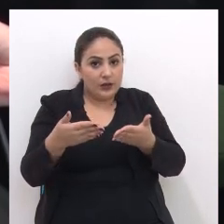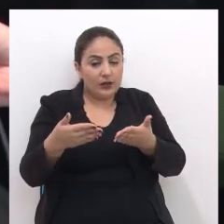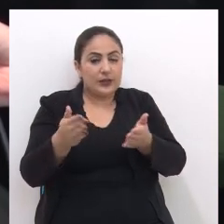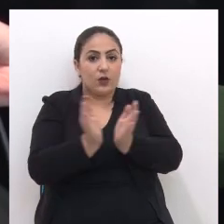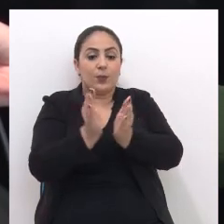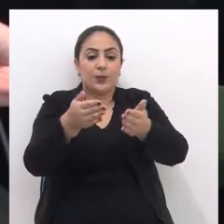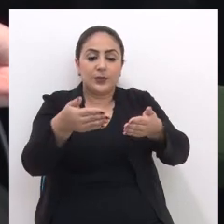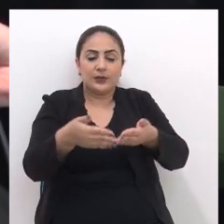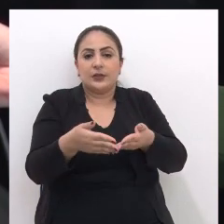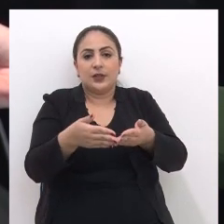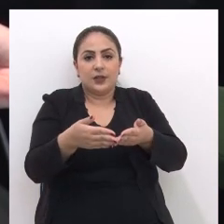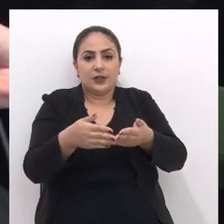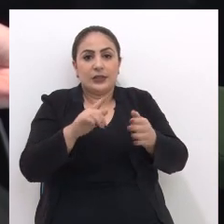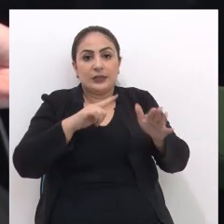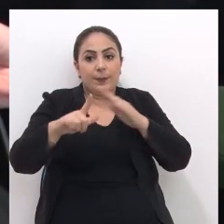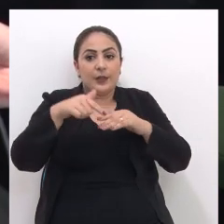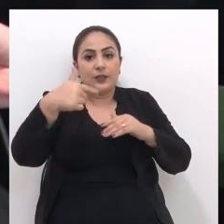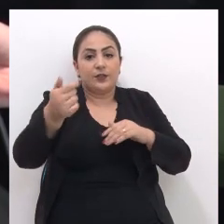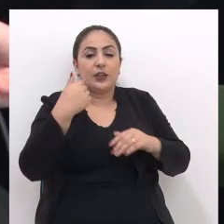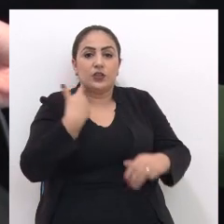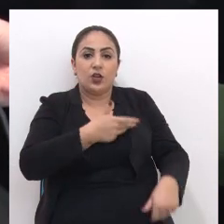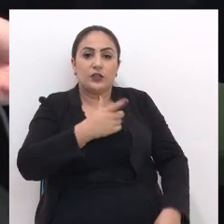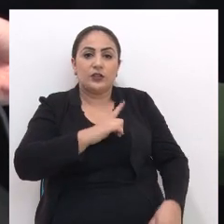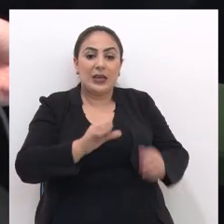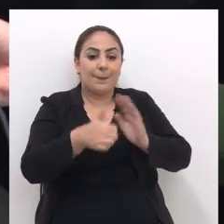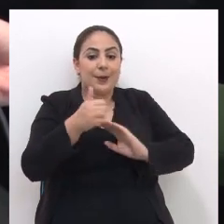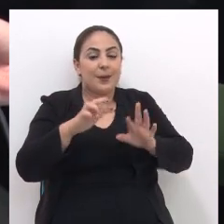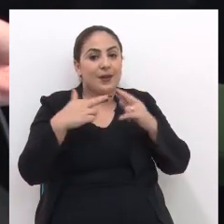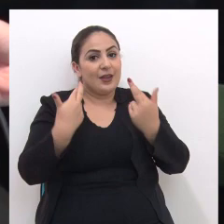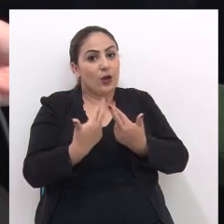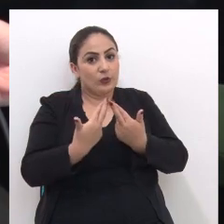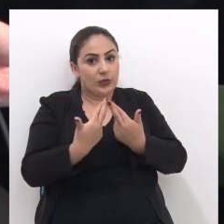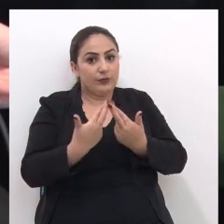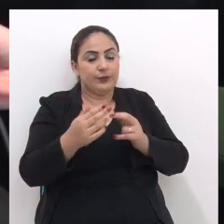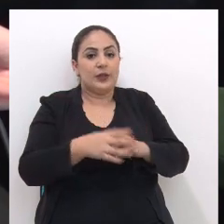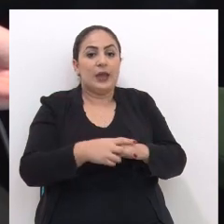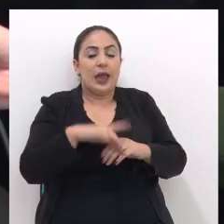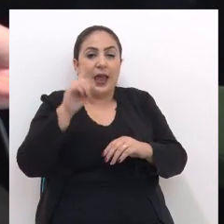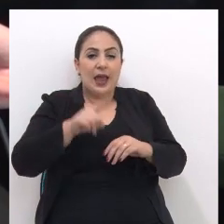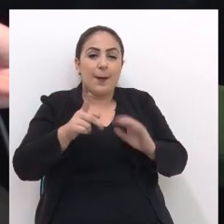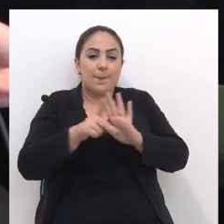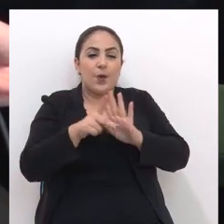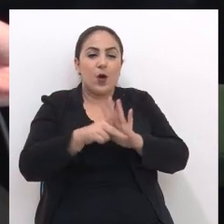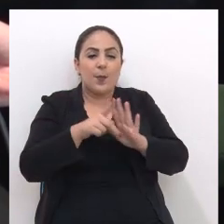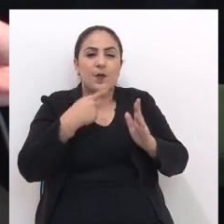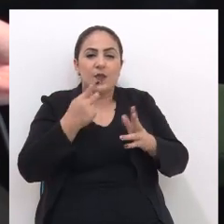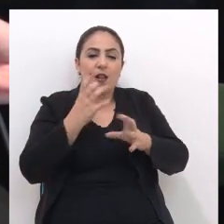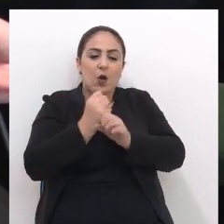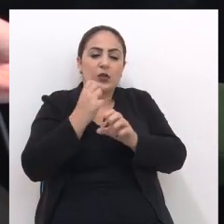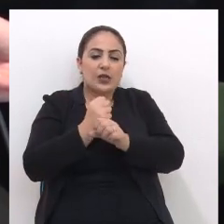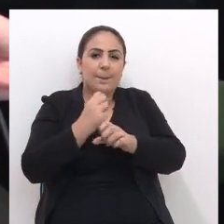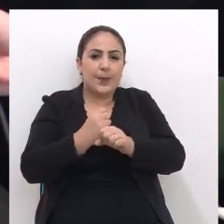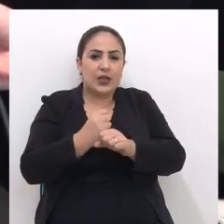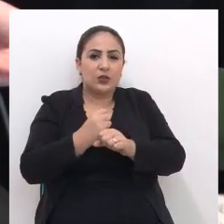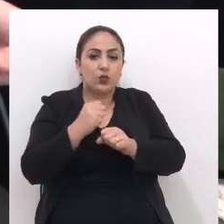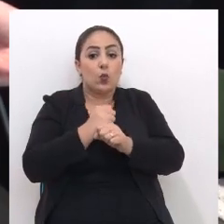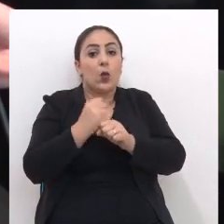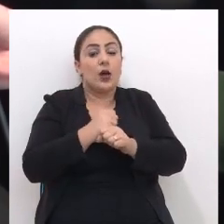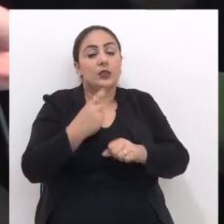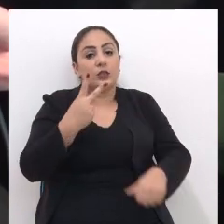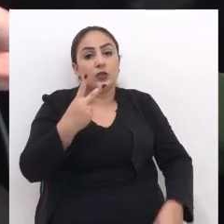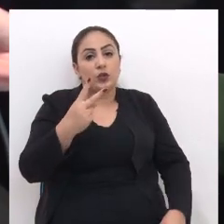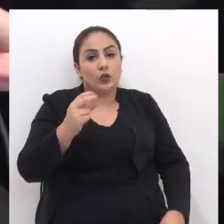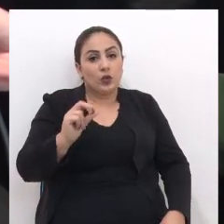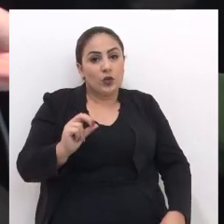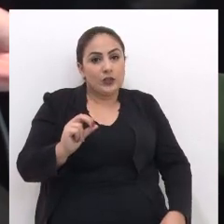Na comissão Na próxima semana Nós vamos ter A primeira reunião Da comissão Em cima dessa matéria Que trata do orçamento Para o ano de